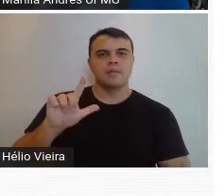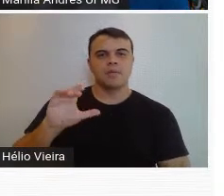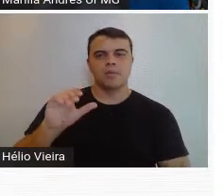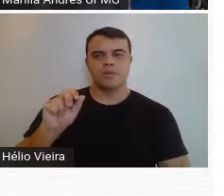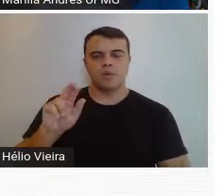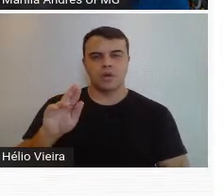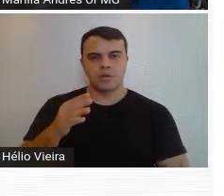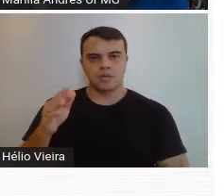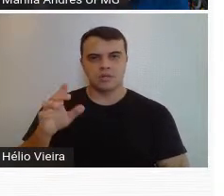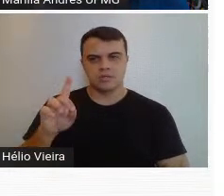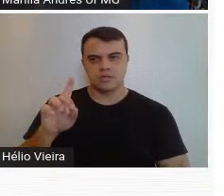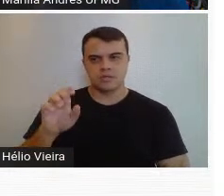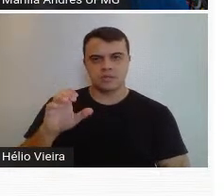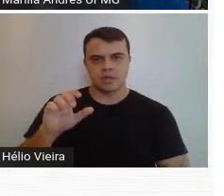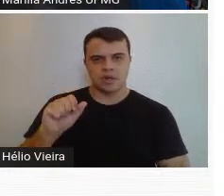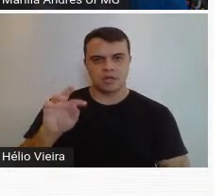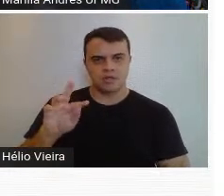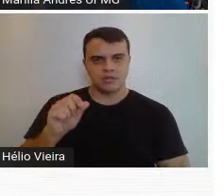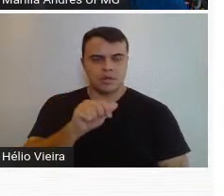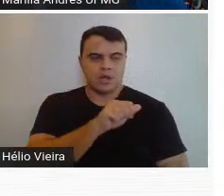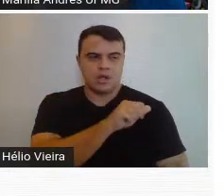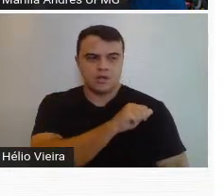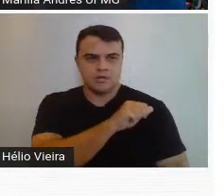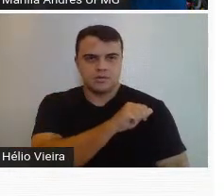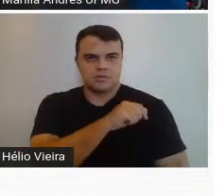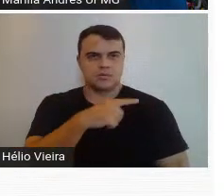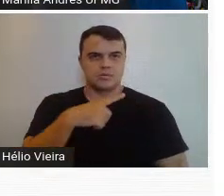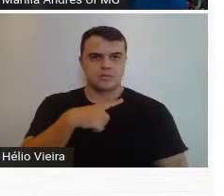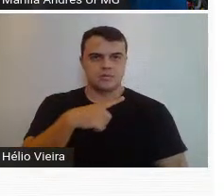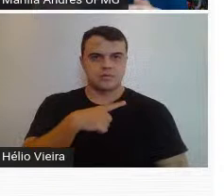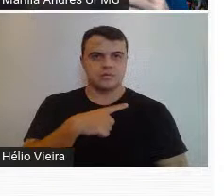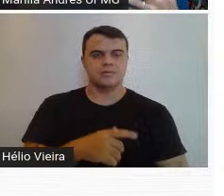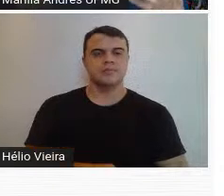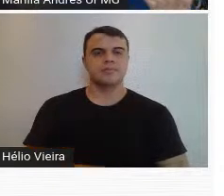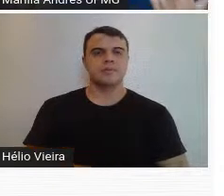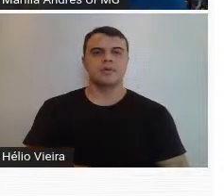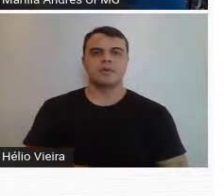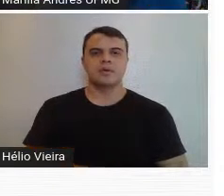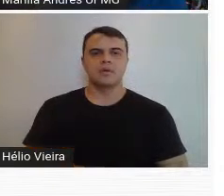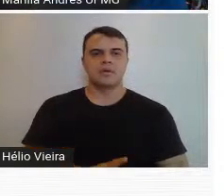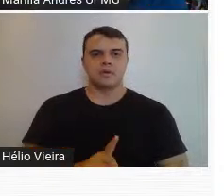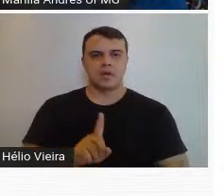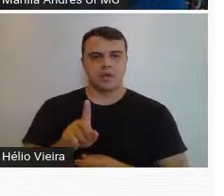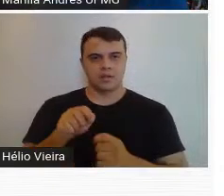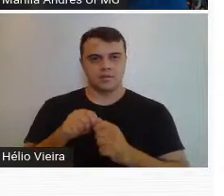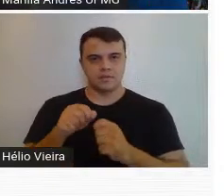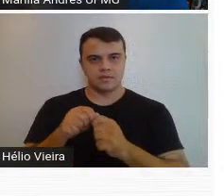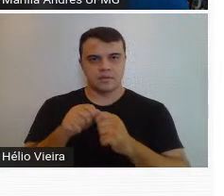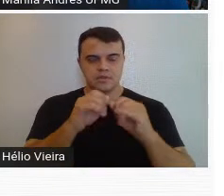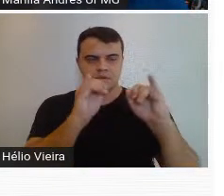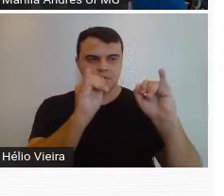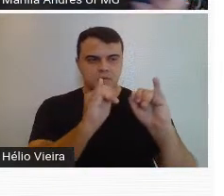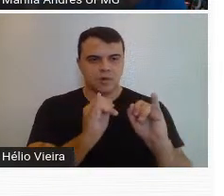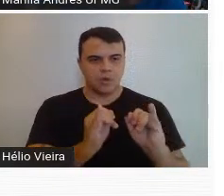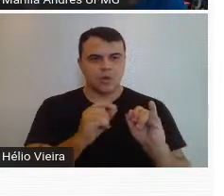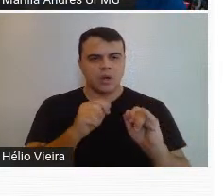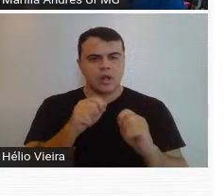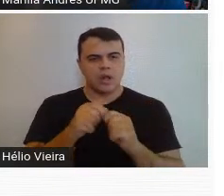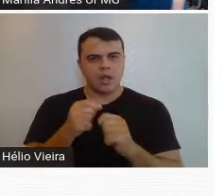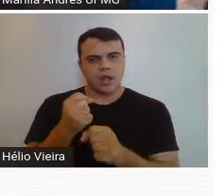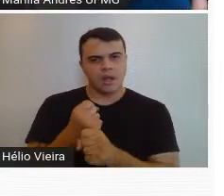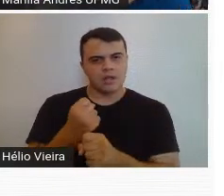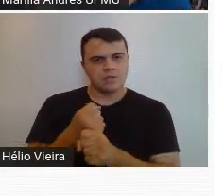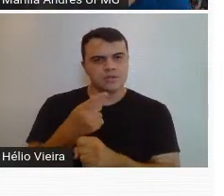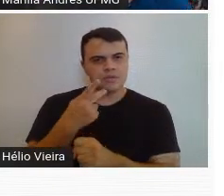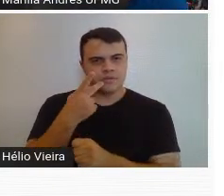que foi também aluno de Franz Weiss e do Guignard. Ele também fazia uma escultura construtiva,